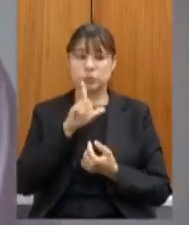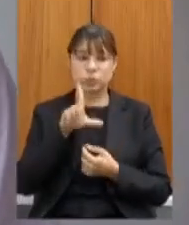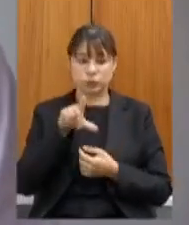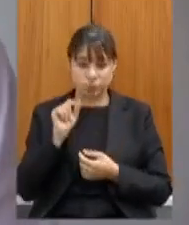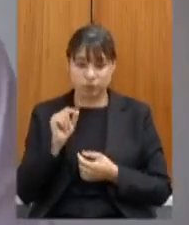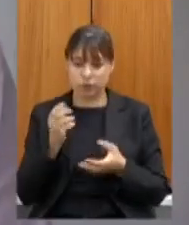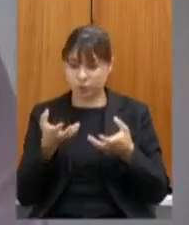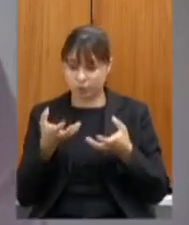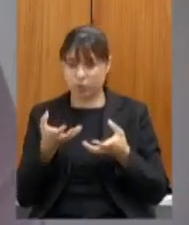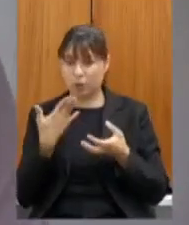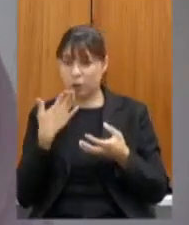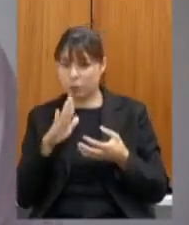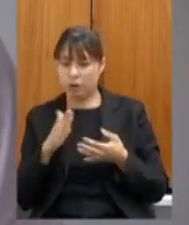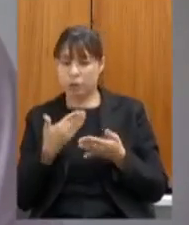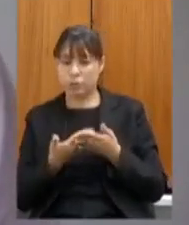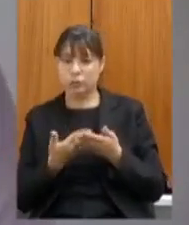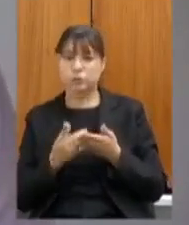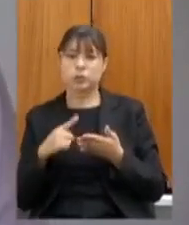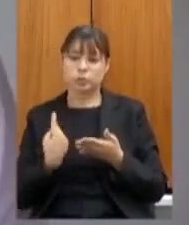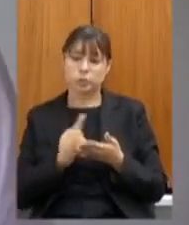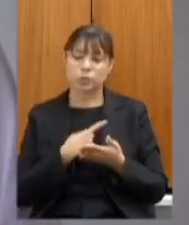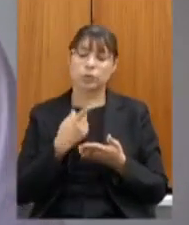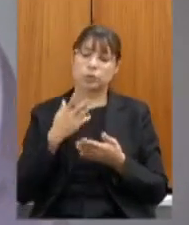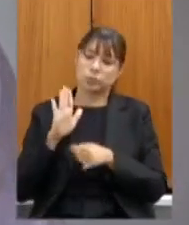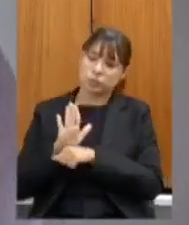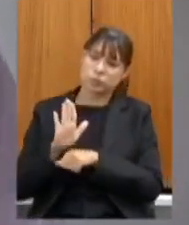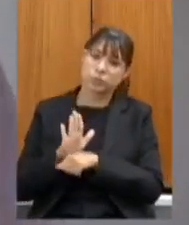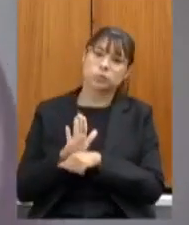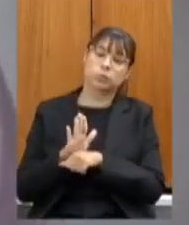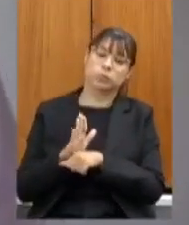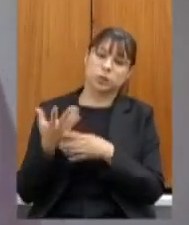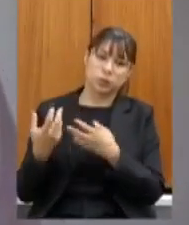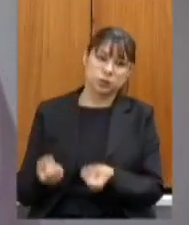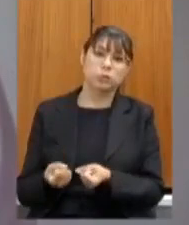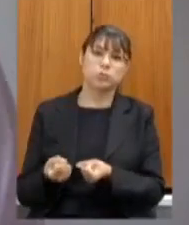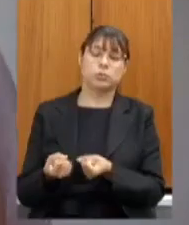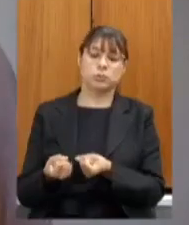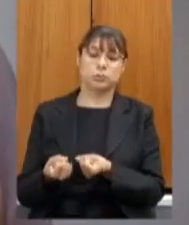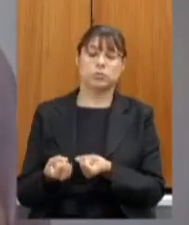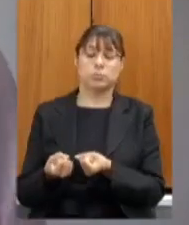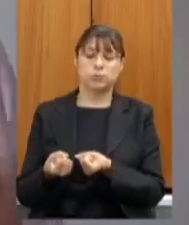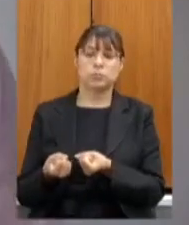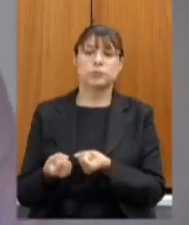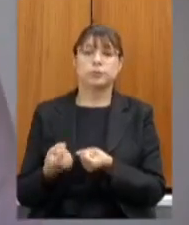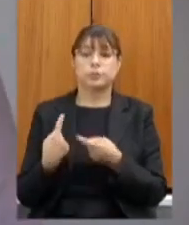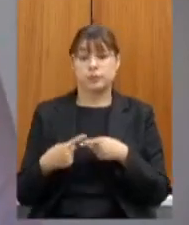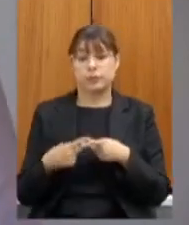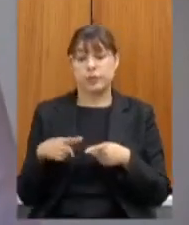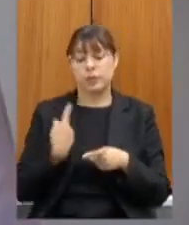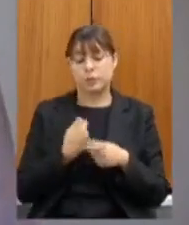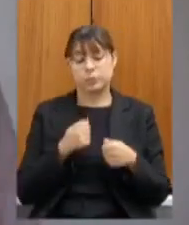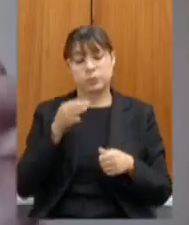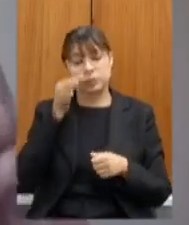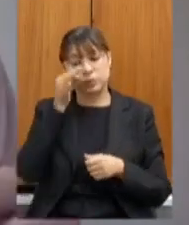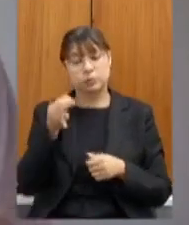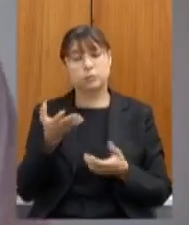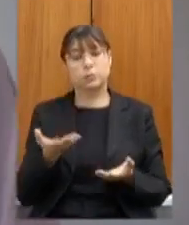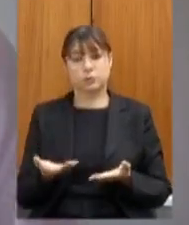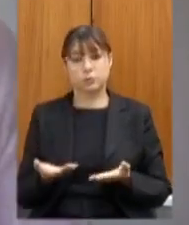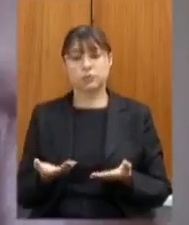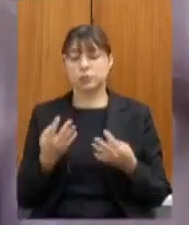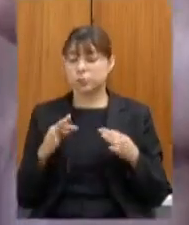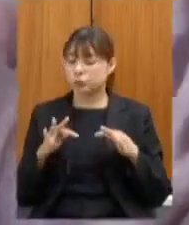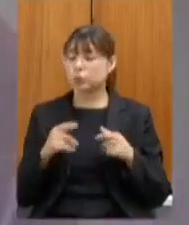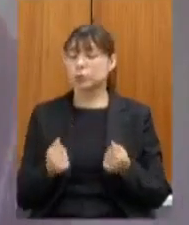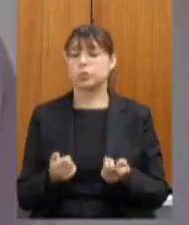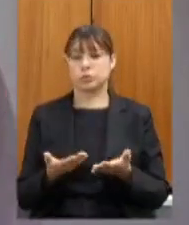a gente está atendendo muito bem e que funcione bem em escala porque afinal de contas nós temos que ter atenção a